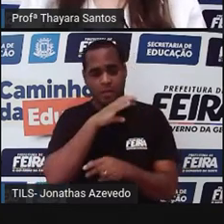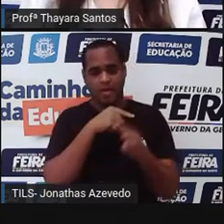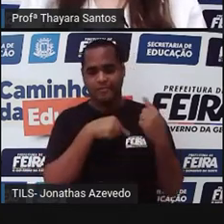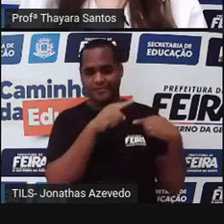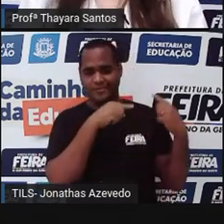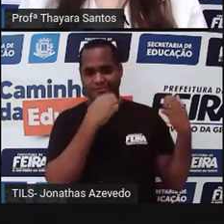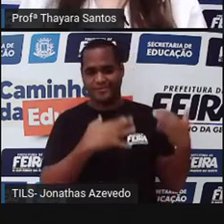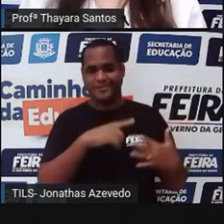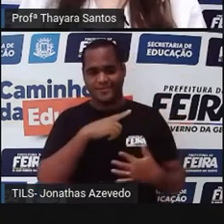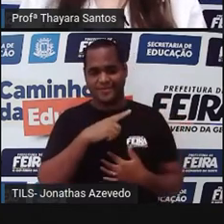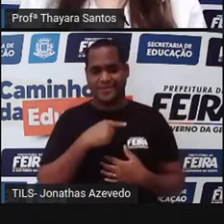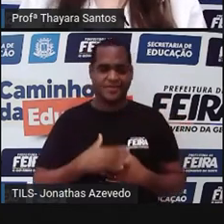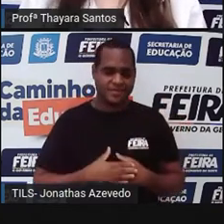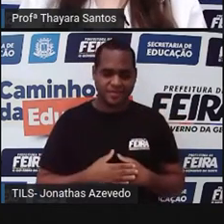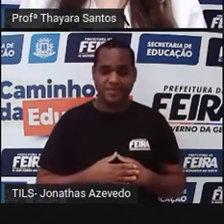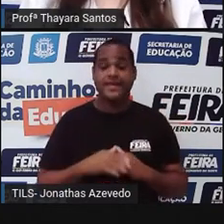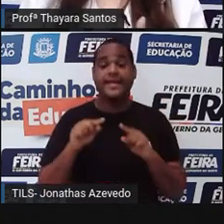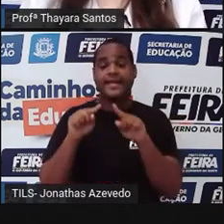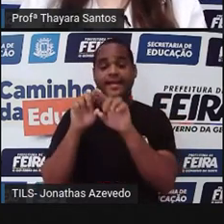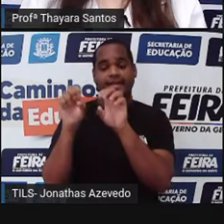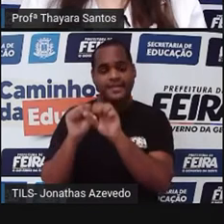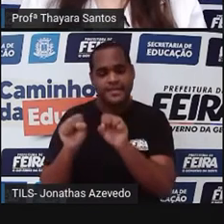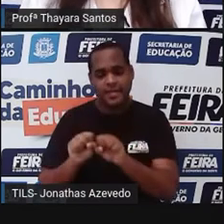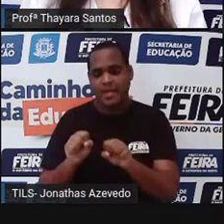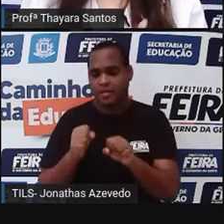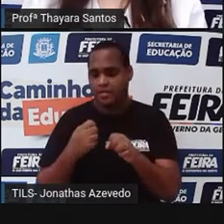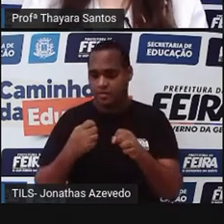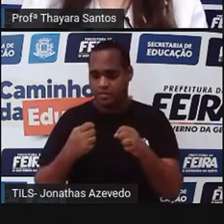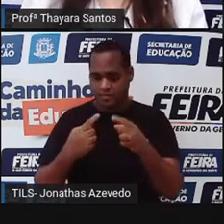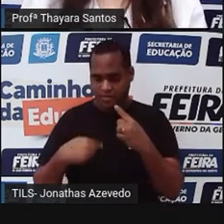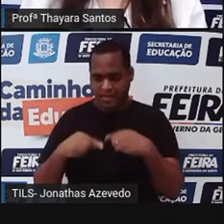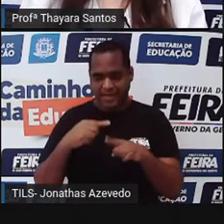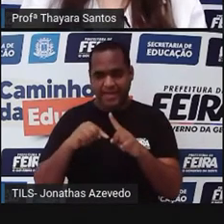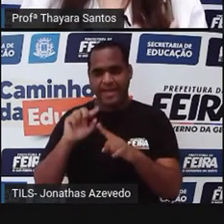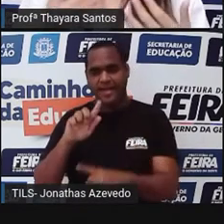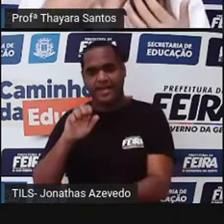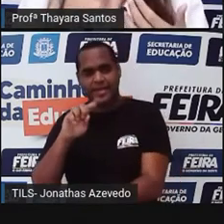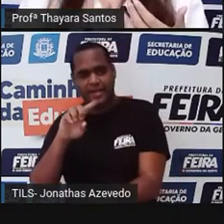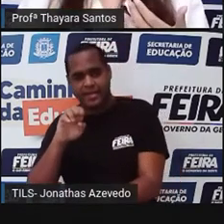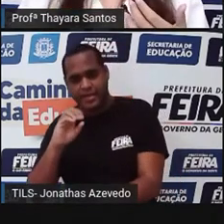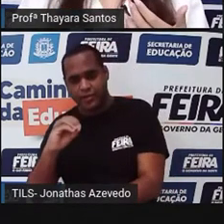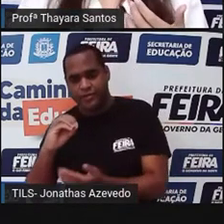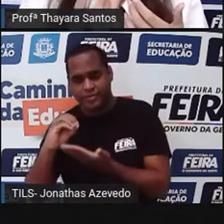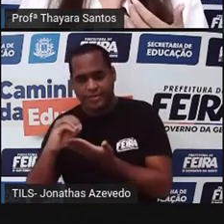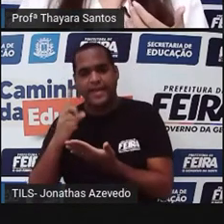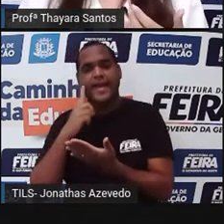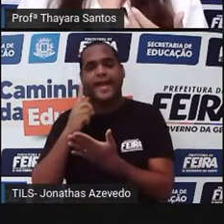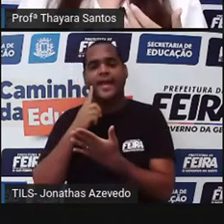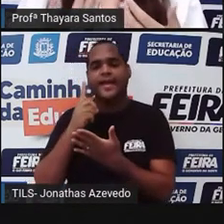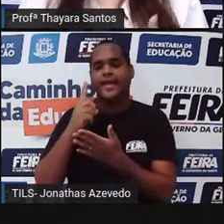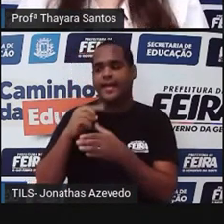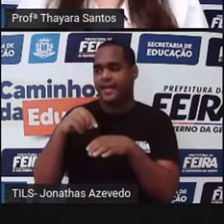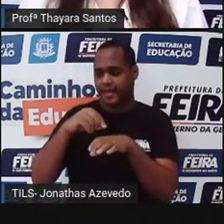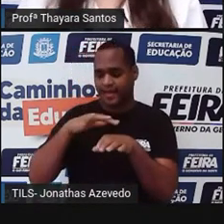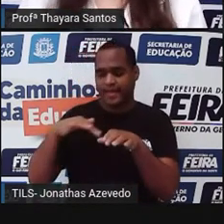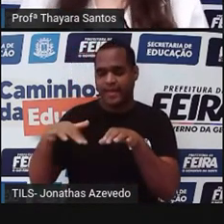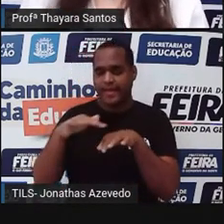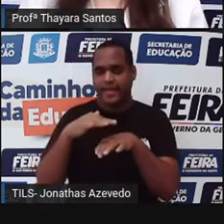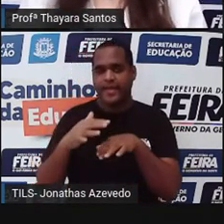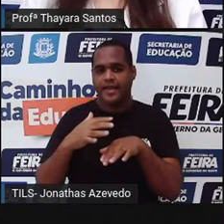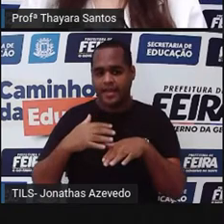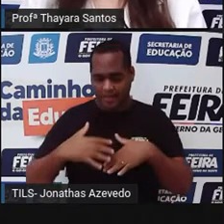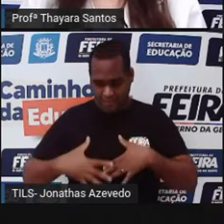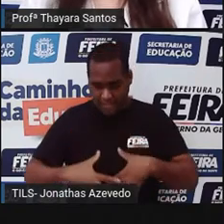anteriores. Eles têm um sistema nervoso que a gente chama de ganglionar e é ventral, porque eles estão nessa região aqui de baixo do ventre